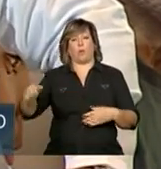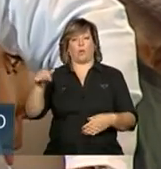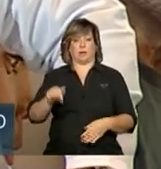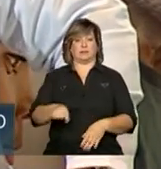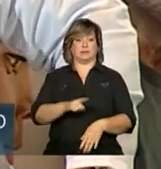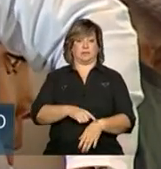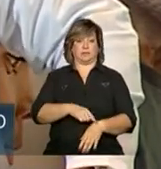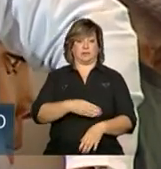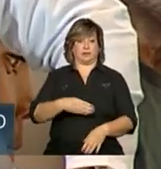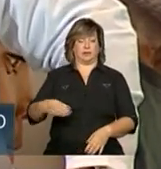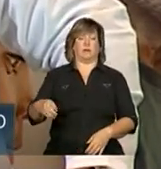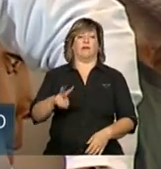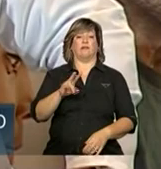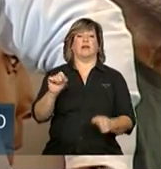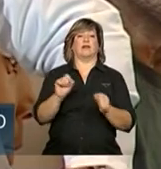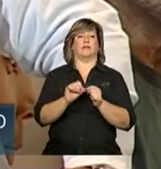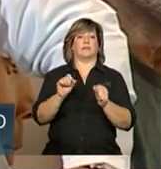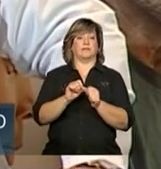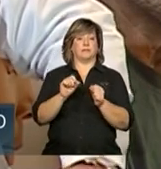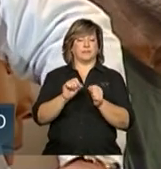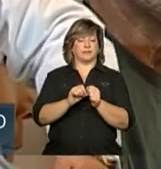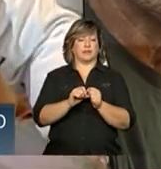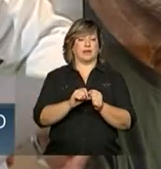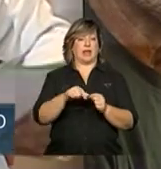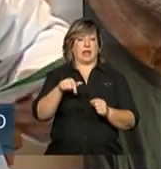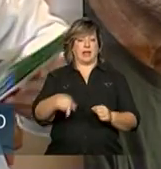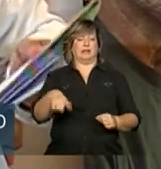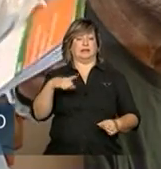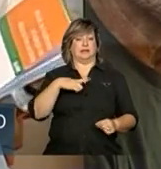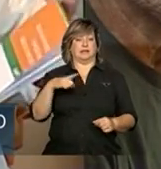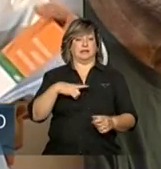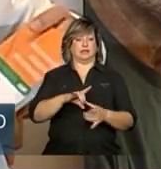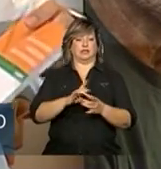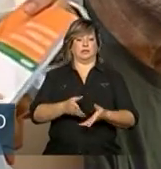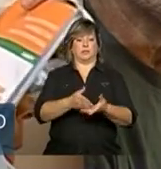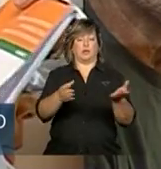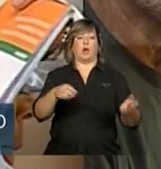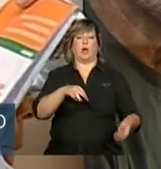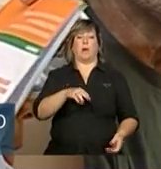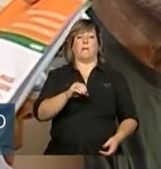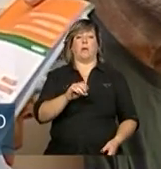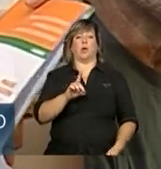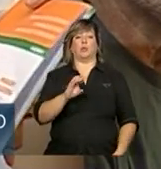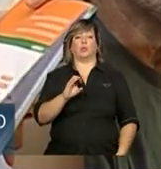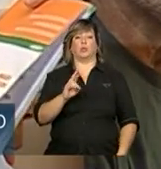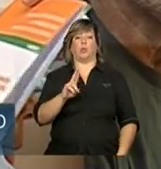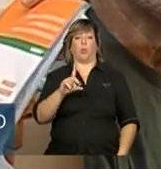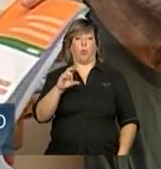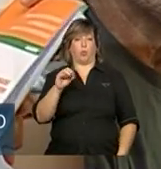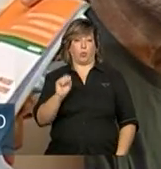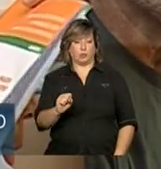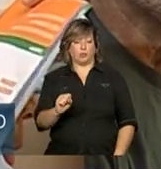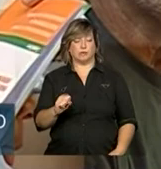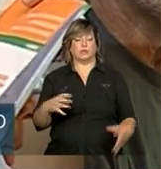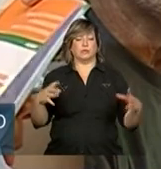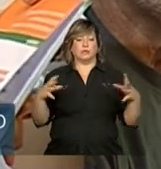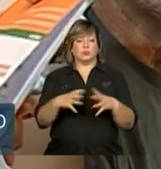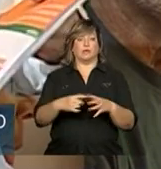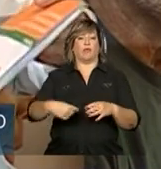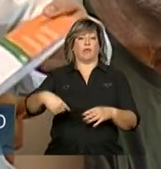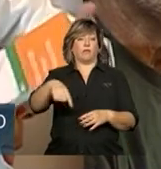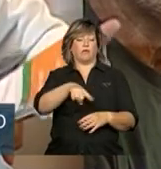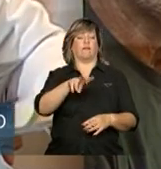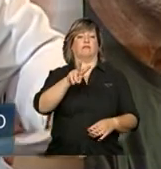serão feitos e estabelecidos e aqui estão dispostos os módulos com o conteúdo ao qual vocês